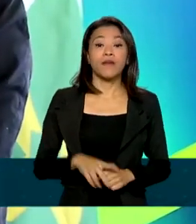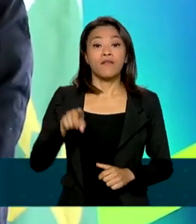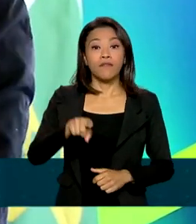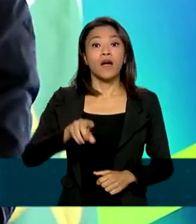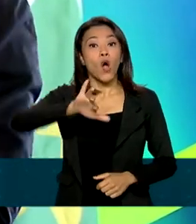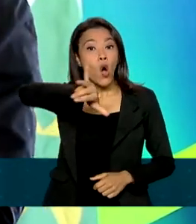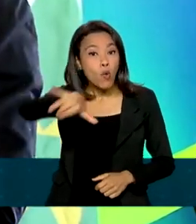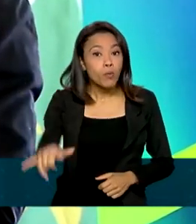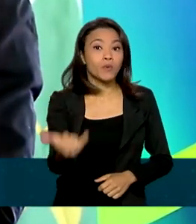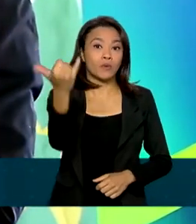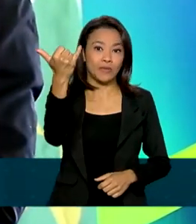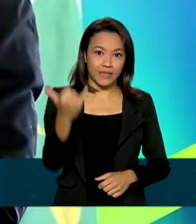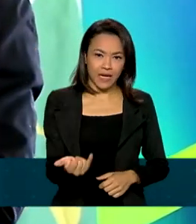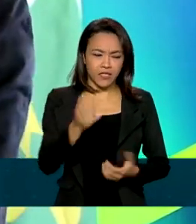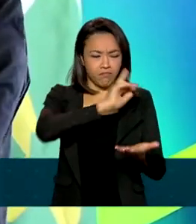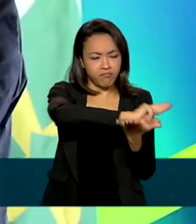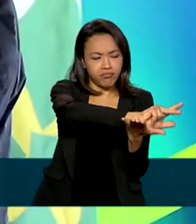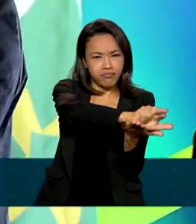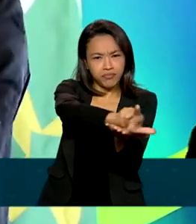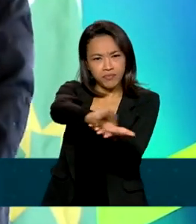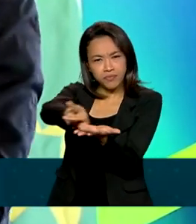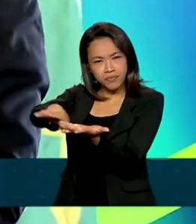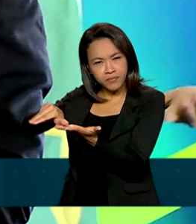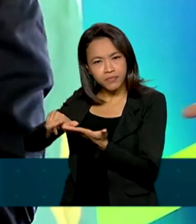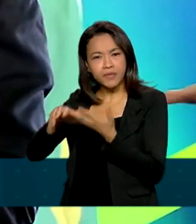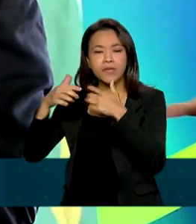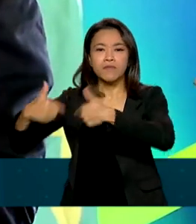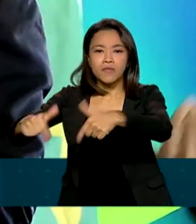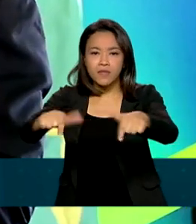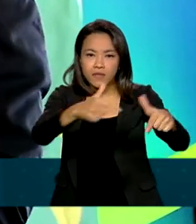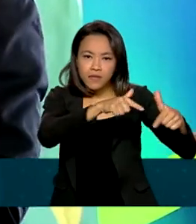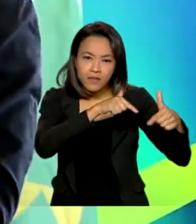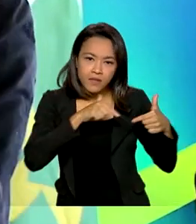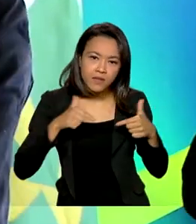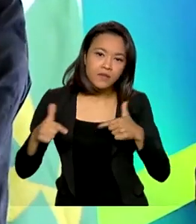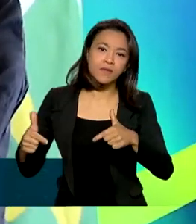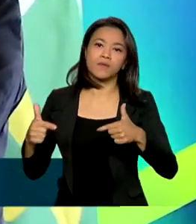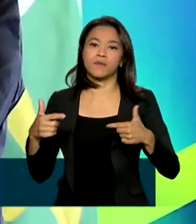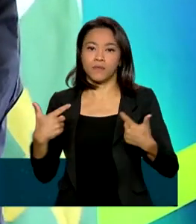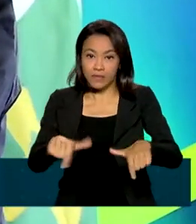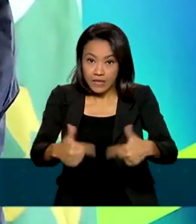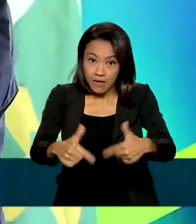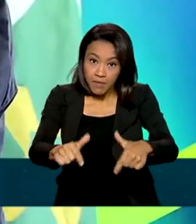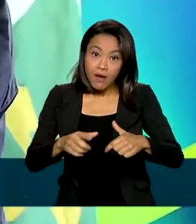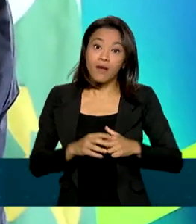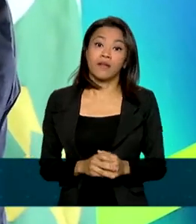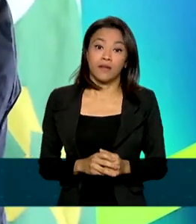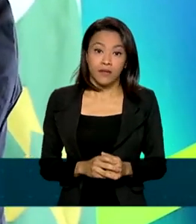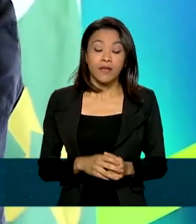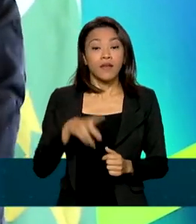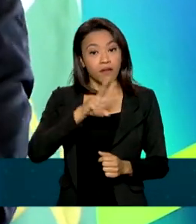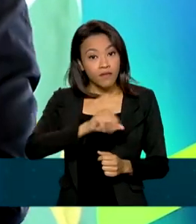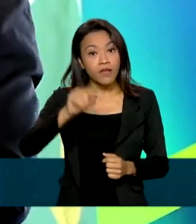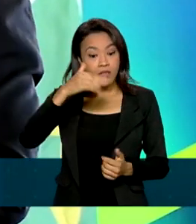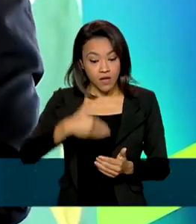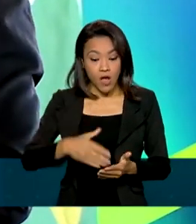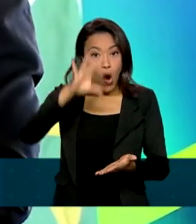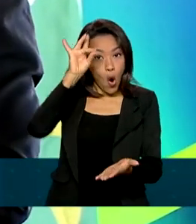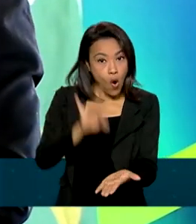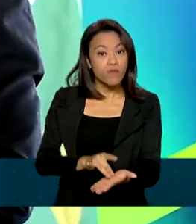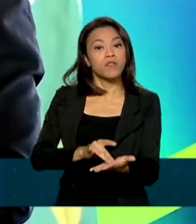para milhares de empregos que hoje atuam na informalidade, que serão oficialmente